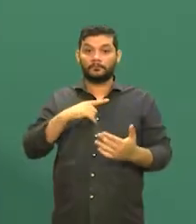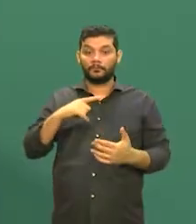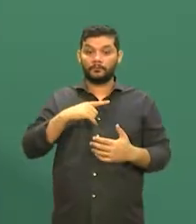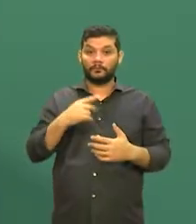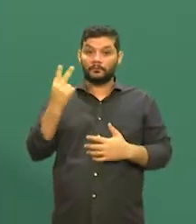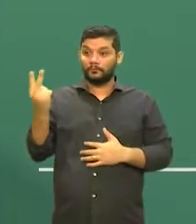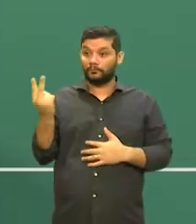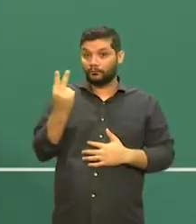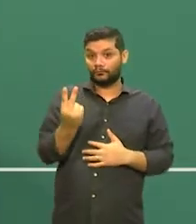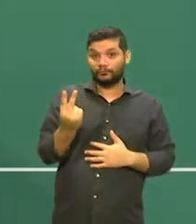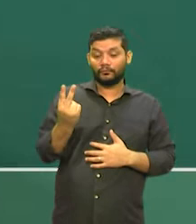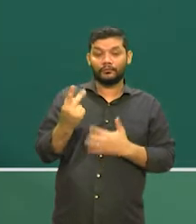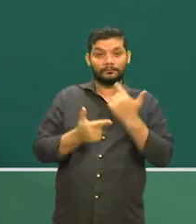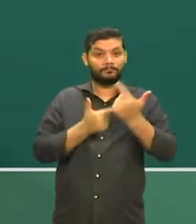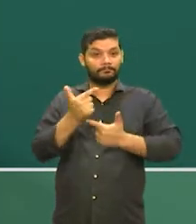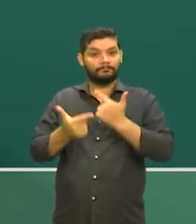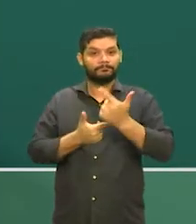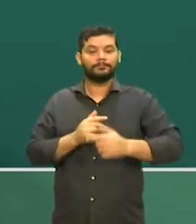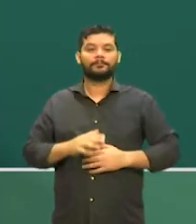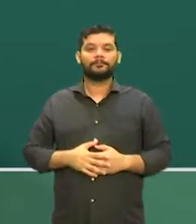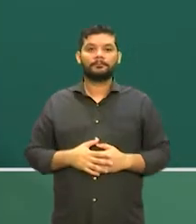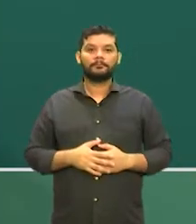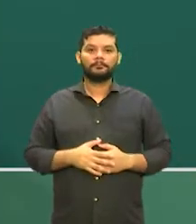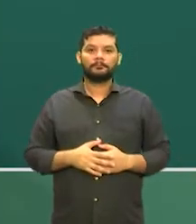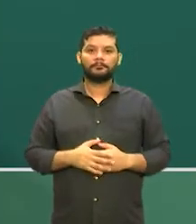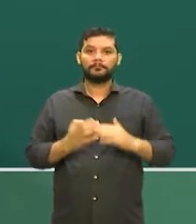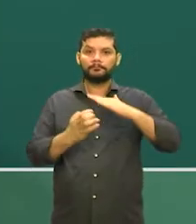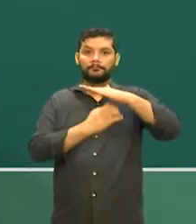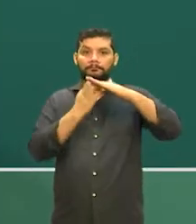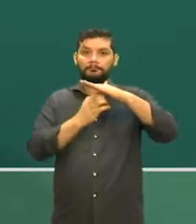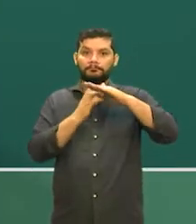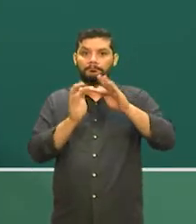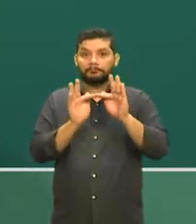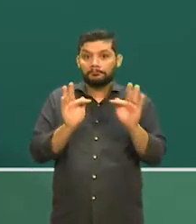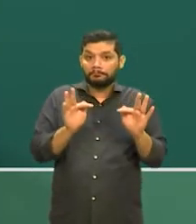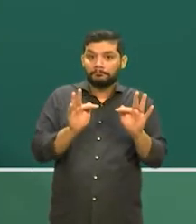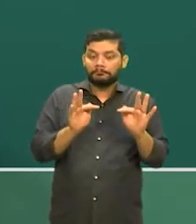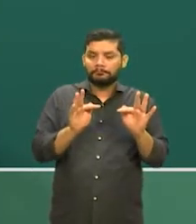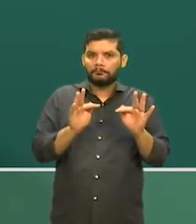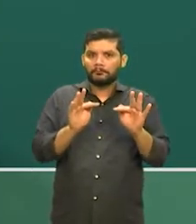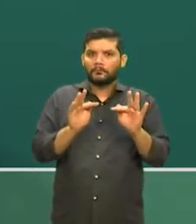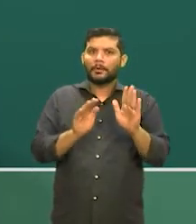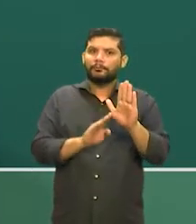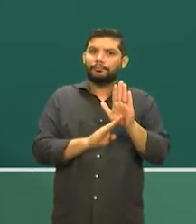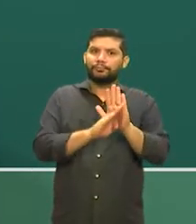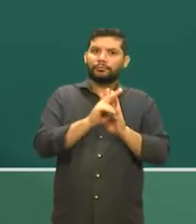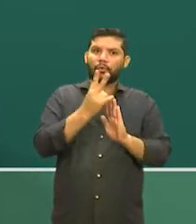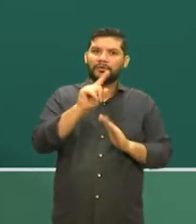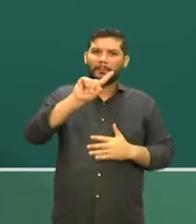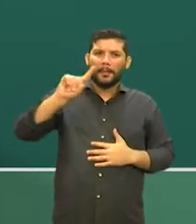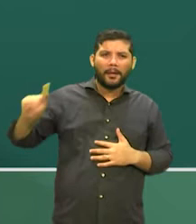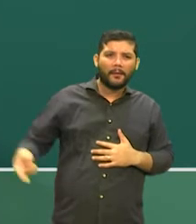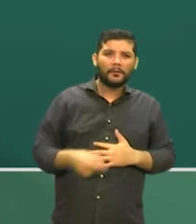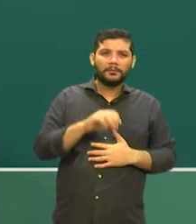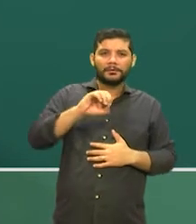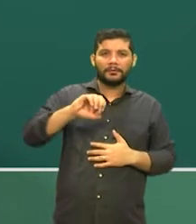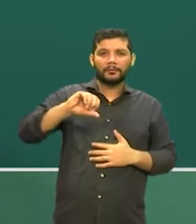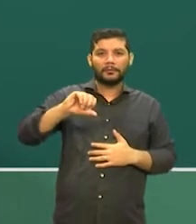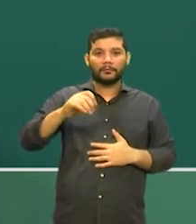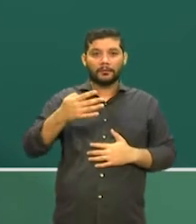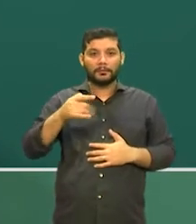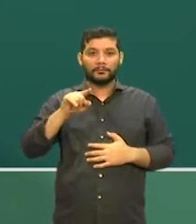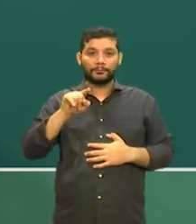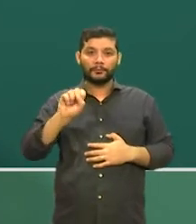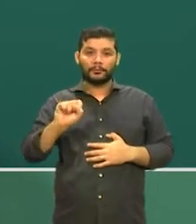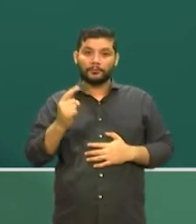para lá. Os pequenos negócios apresentaram um saldo positivo de 2,094,812